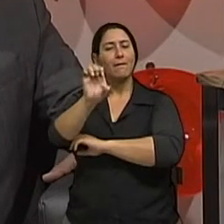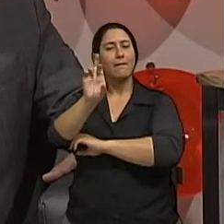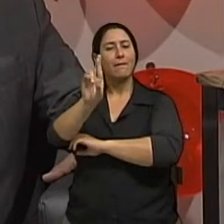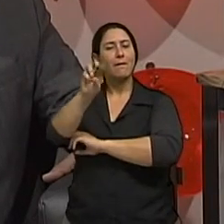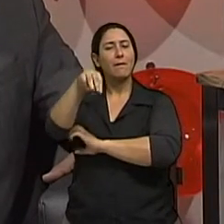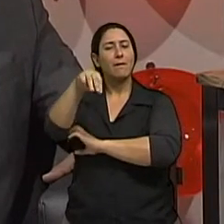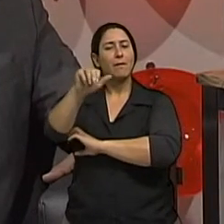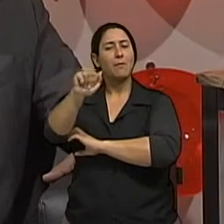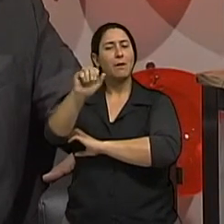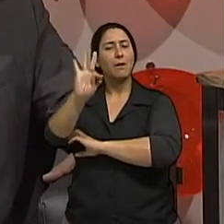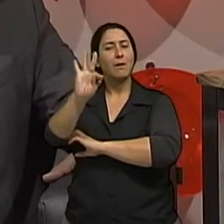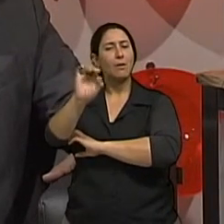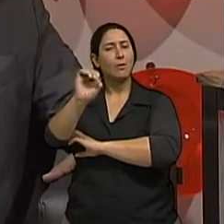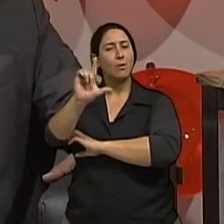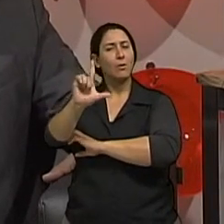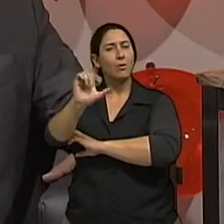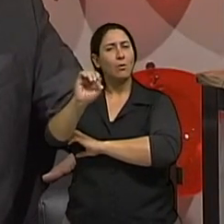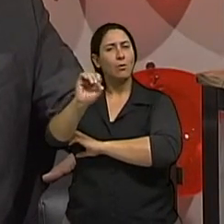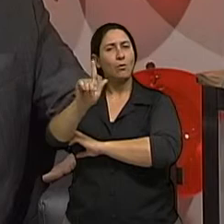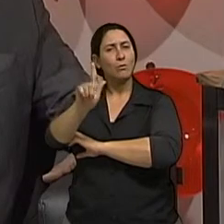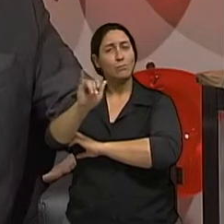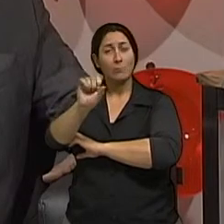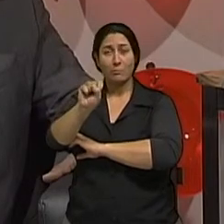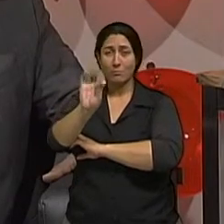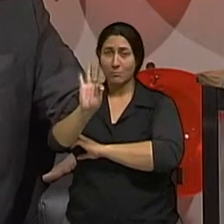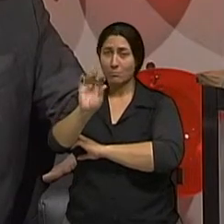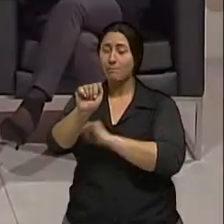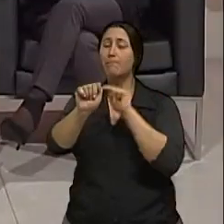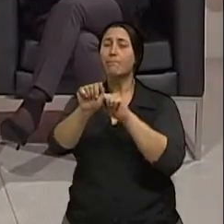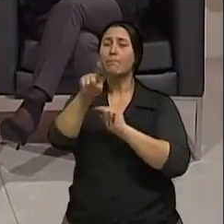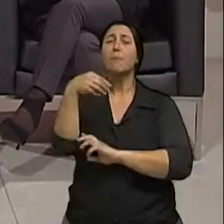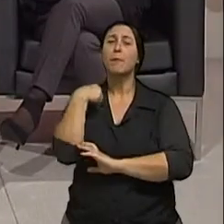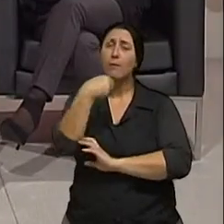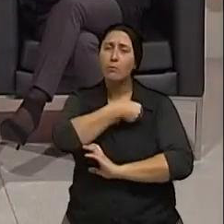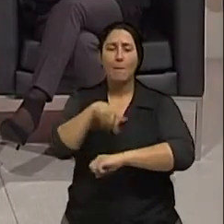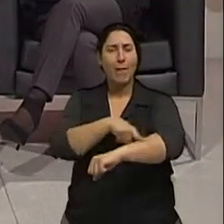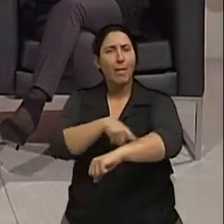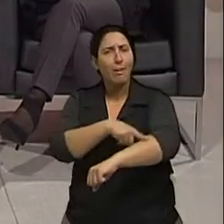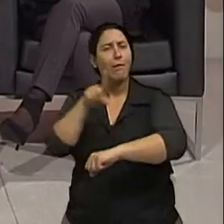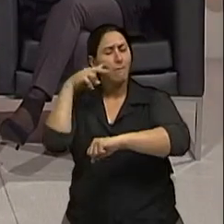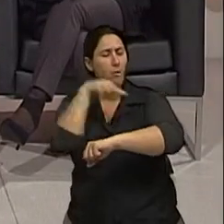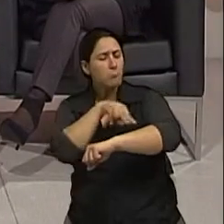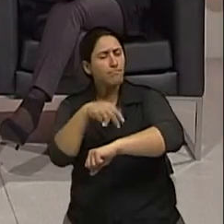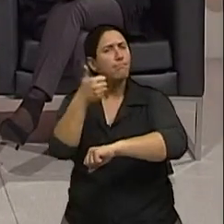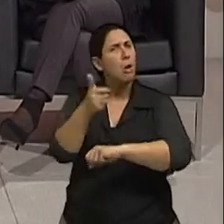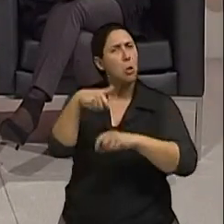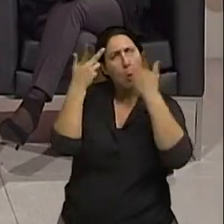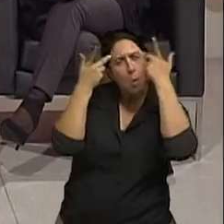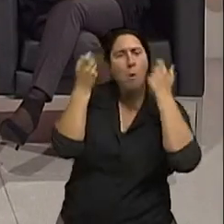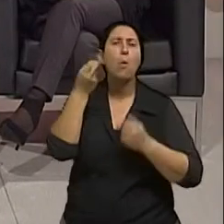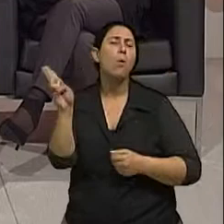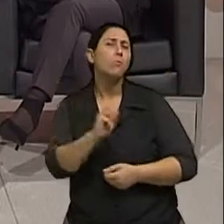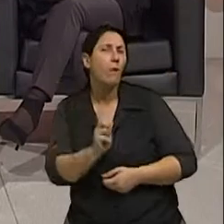dermatologista é essencial na prevenção de câncer de na identificação de qual é o estágio que está, se é que ele existe ali. Exatamente,